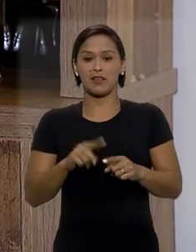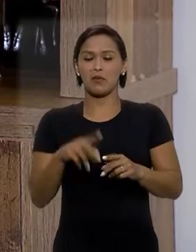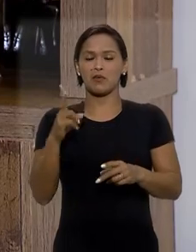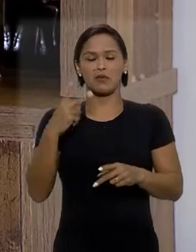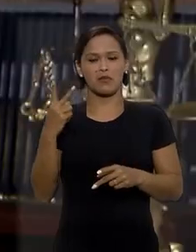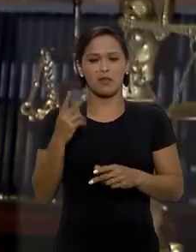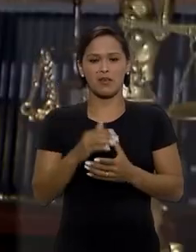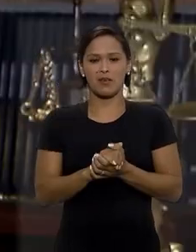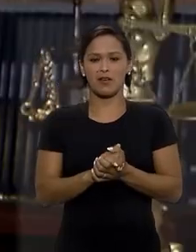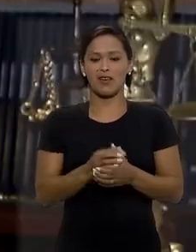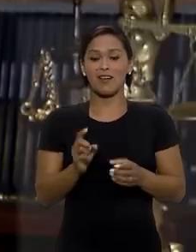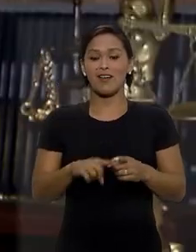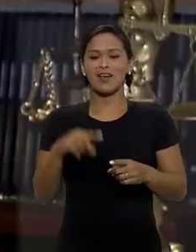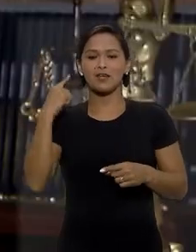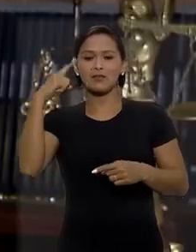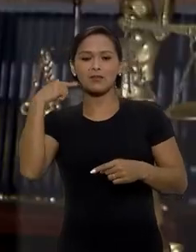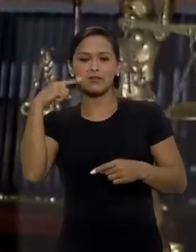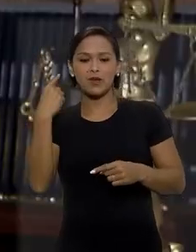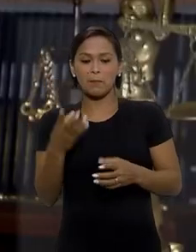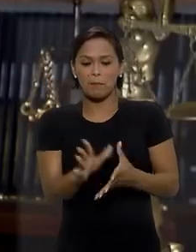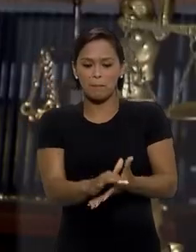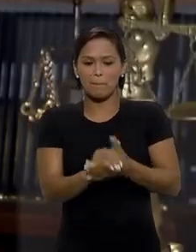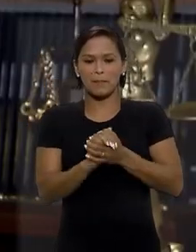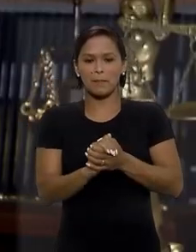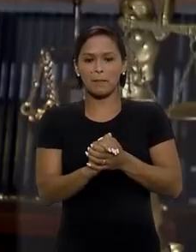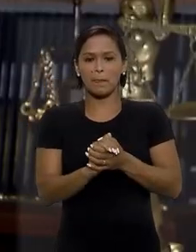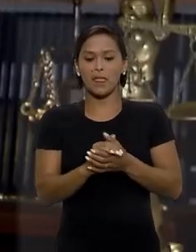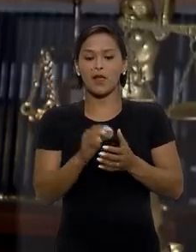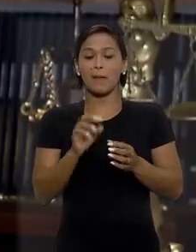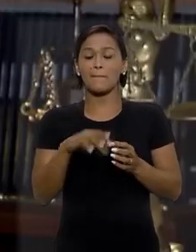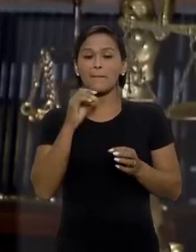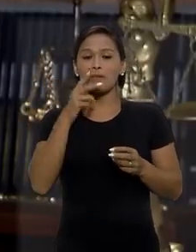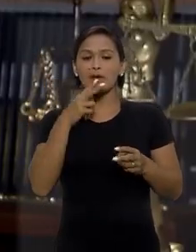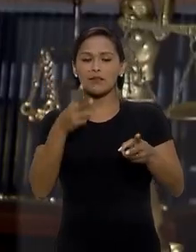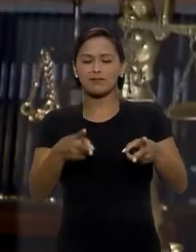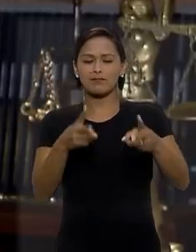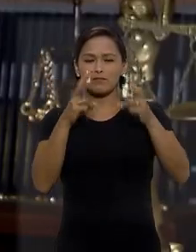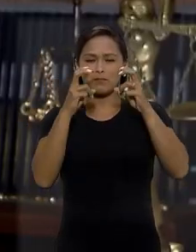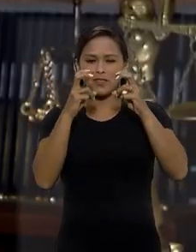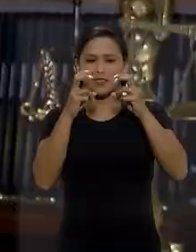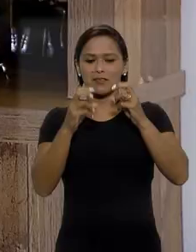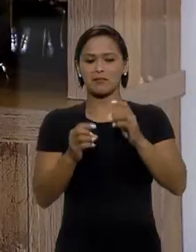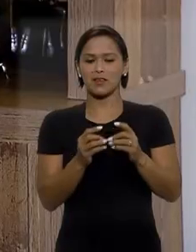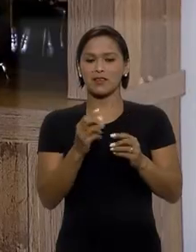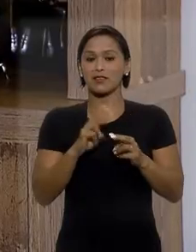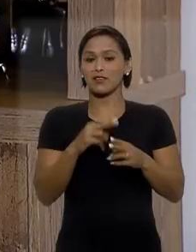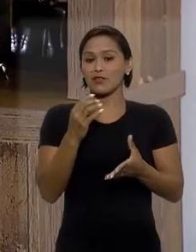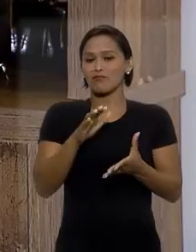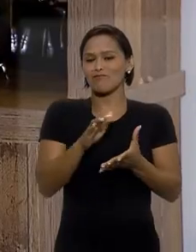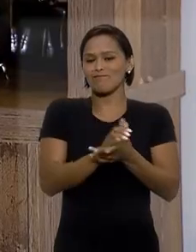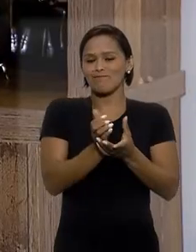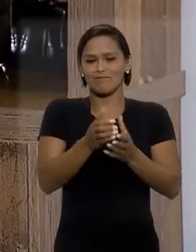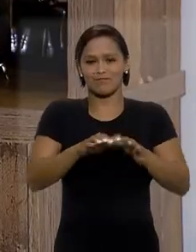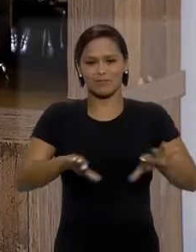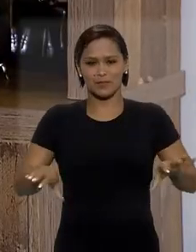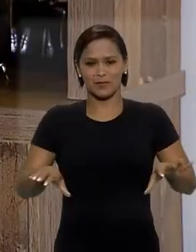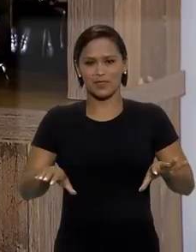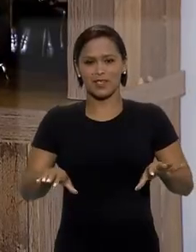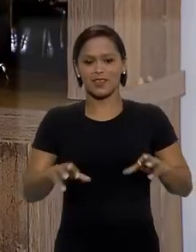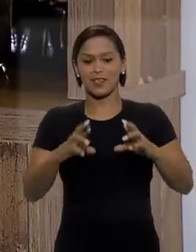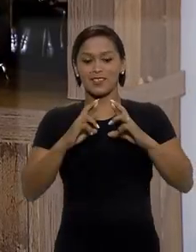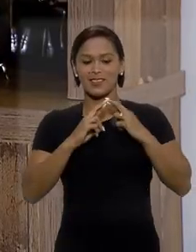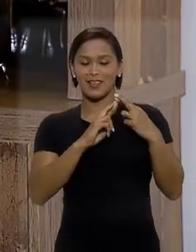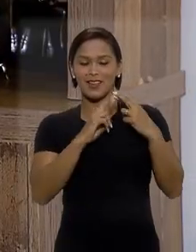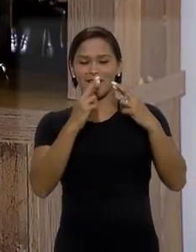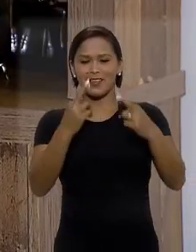Isso é o normal. A advocacia preventiva vem para quê? Justamente para orientar esse casal. Quando o casal vai se separar,